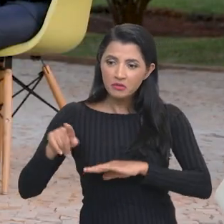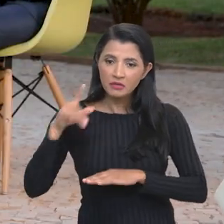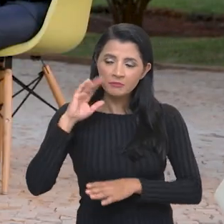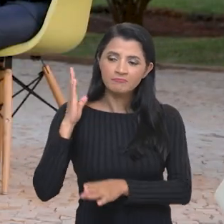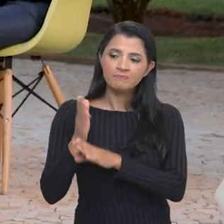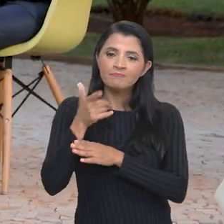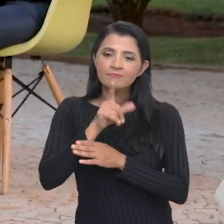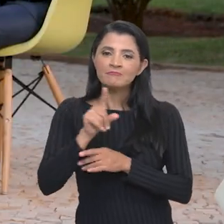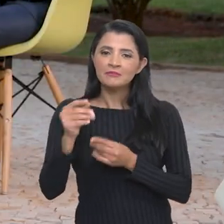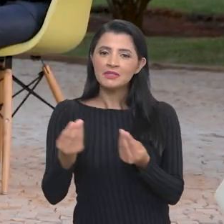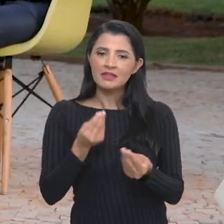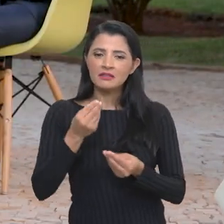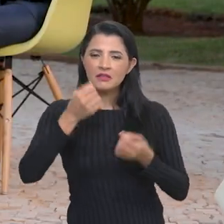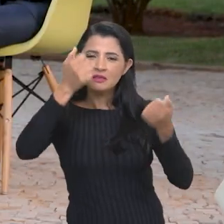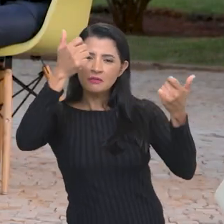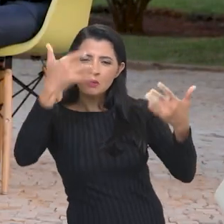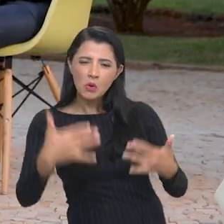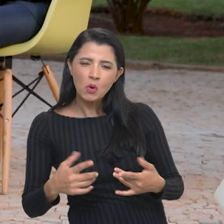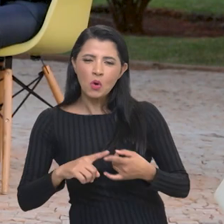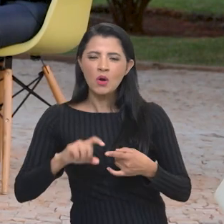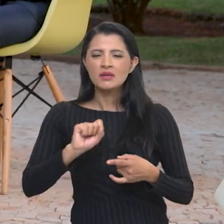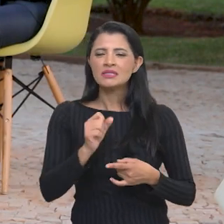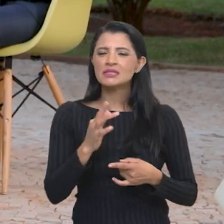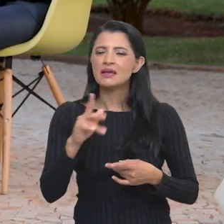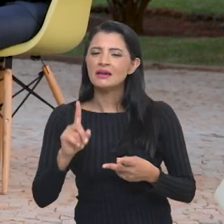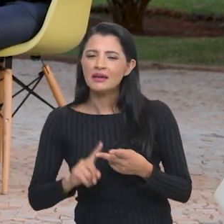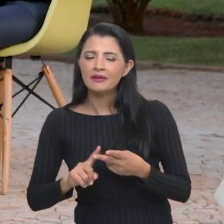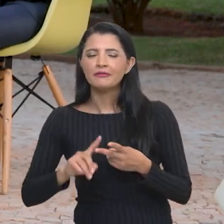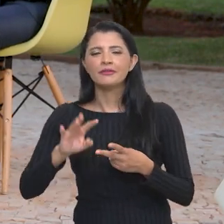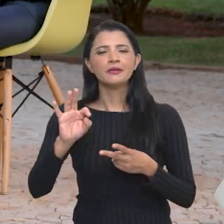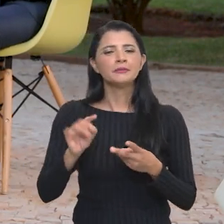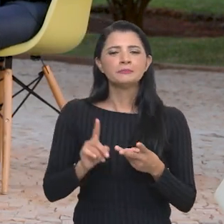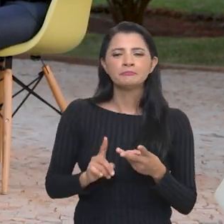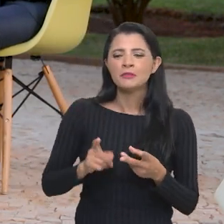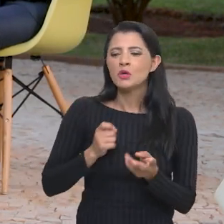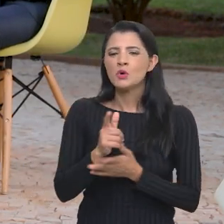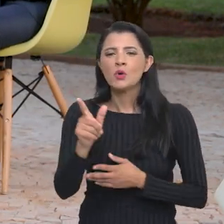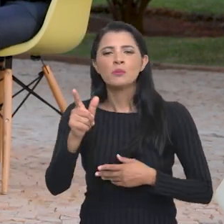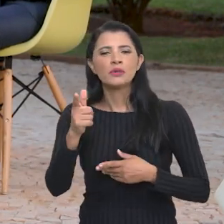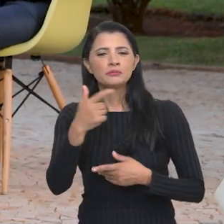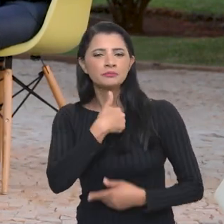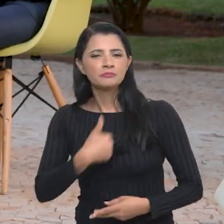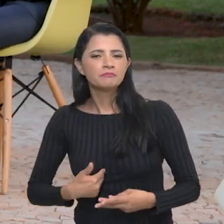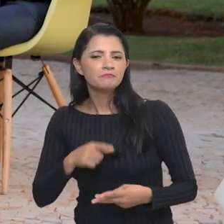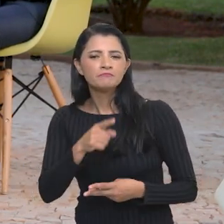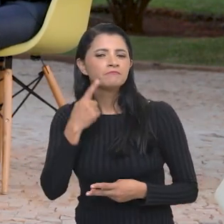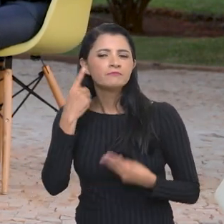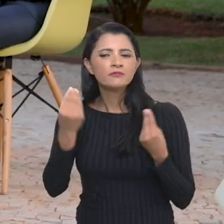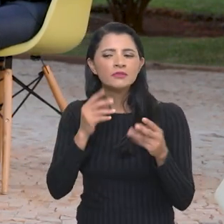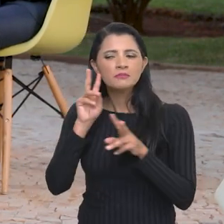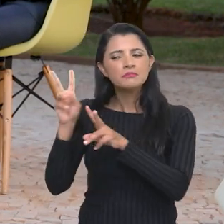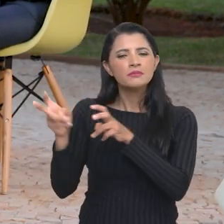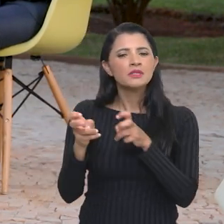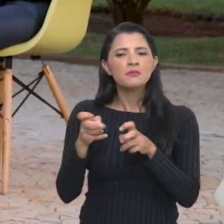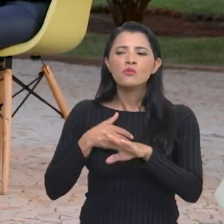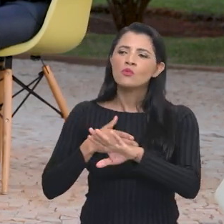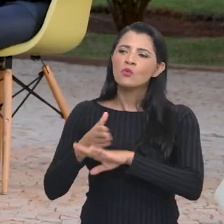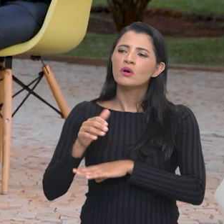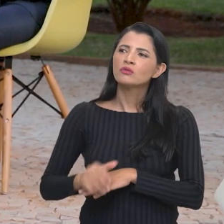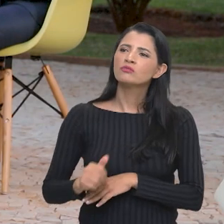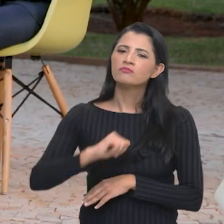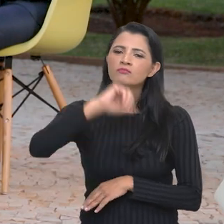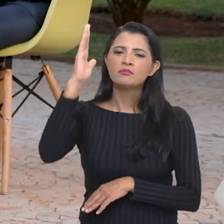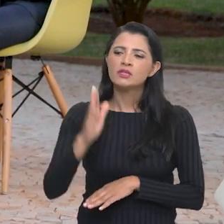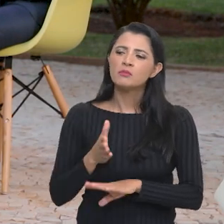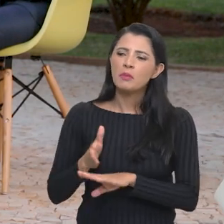prática está chegando ali, por meio de tudo que o senhor falou, do plano safra, da compra do governo, no que o senhor está vendo